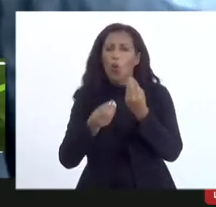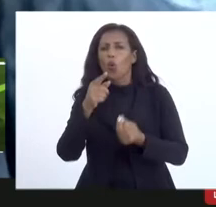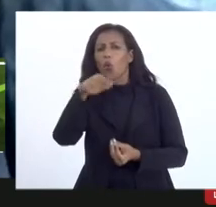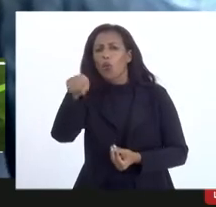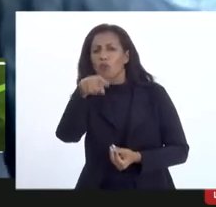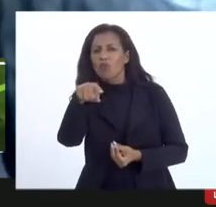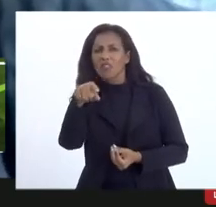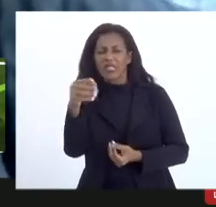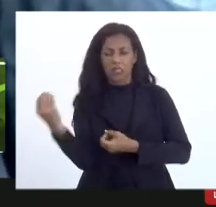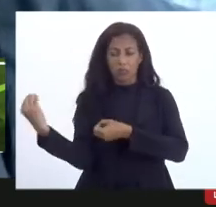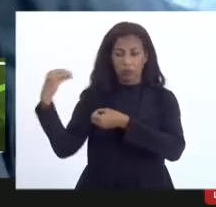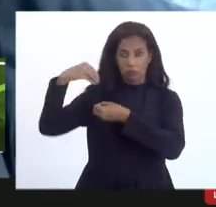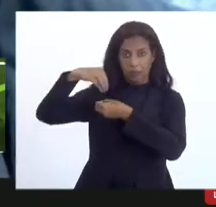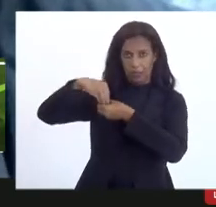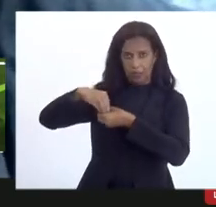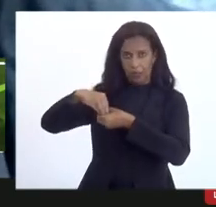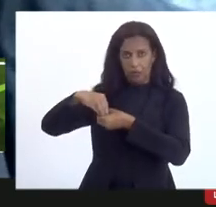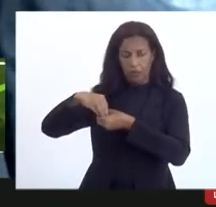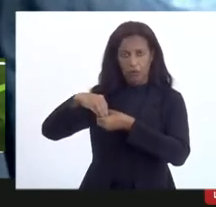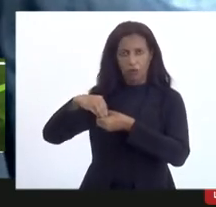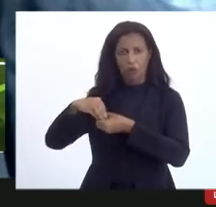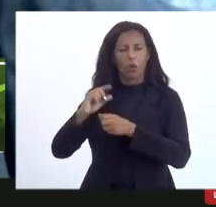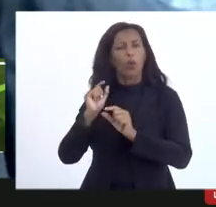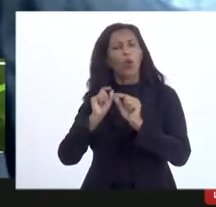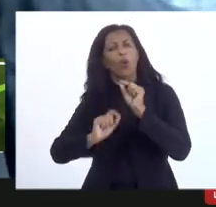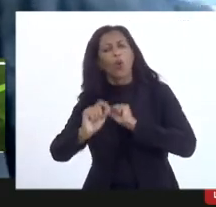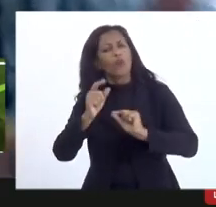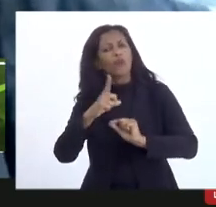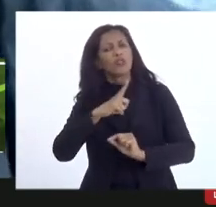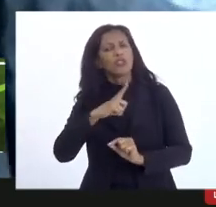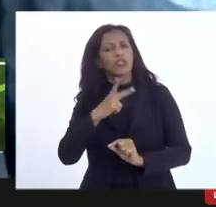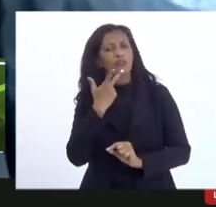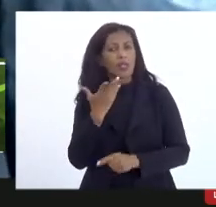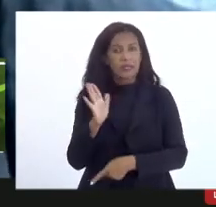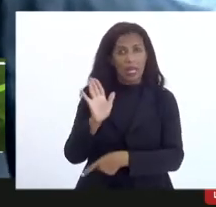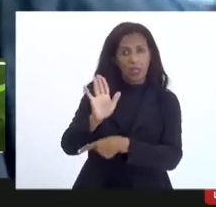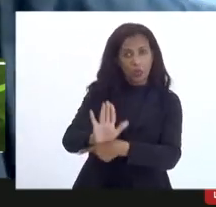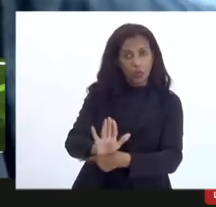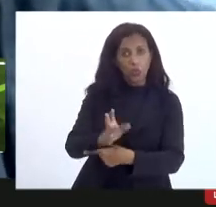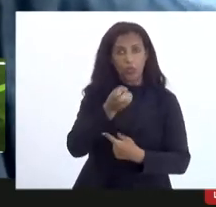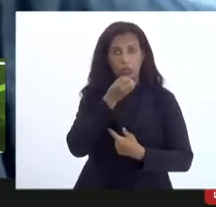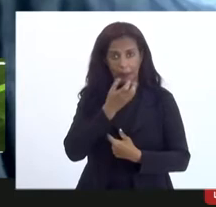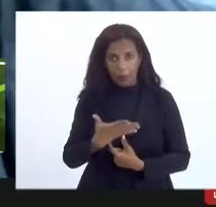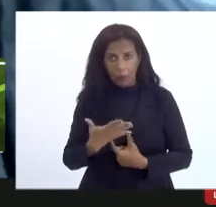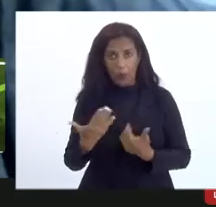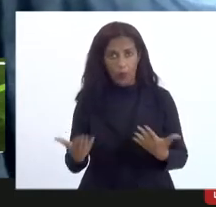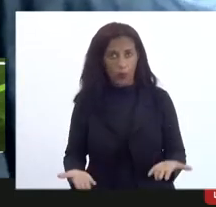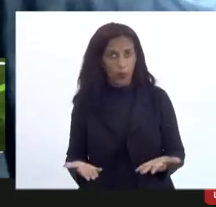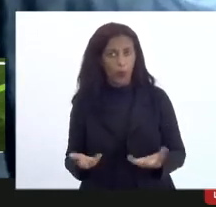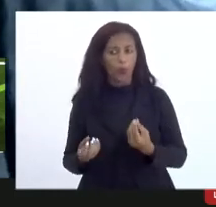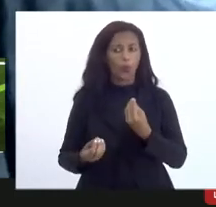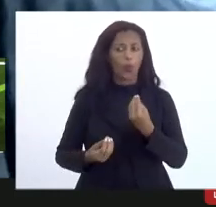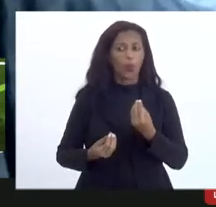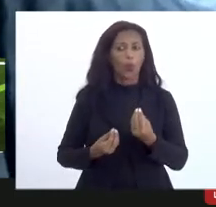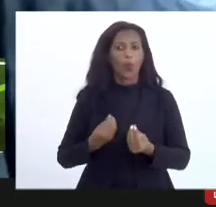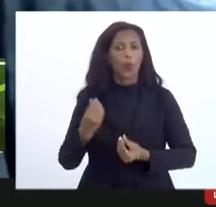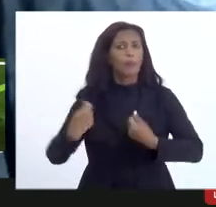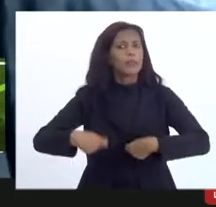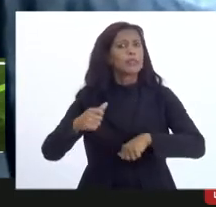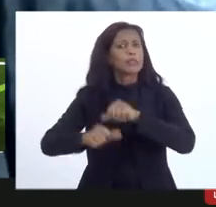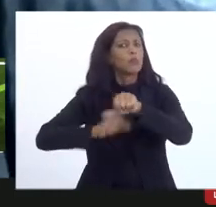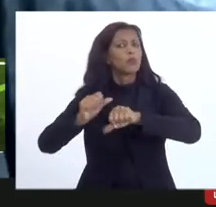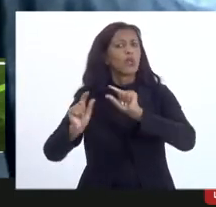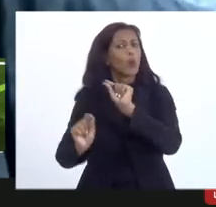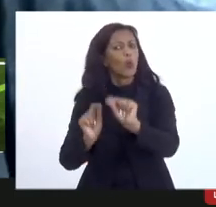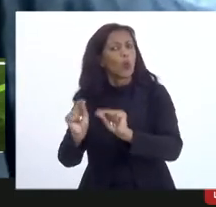estão na conta o que que vocês tem a dizer isso ajuda vocês tá bom o que que tem que mudar quais são